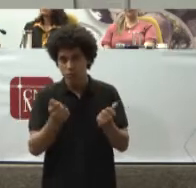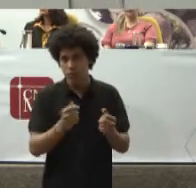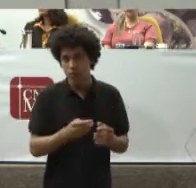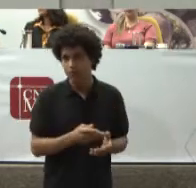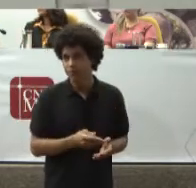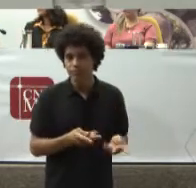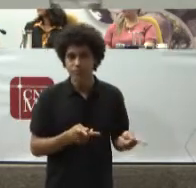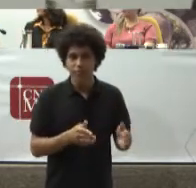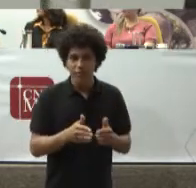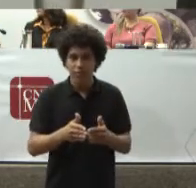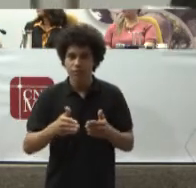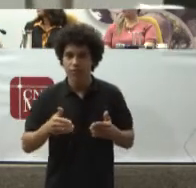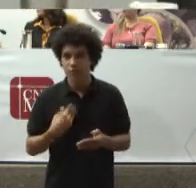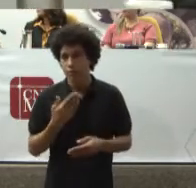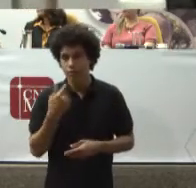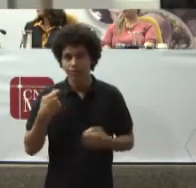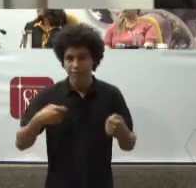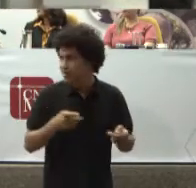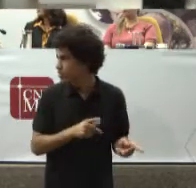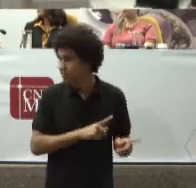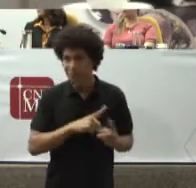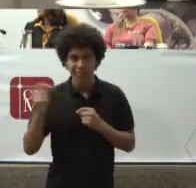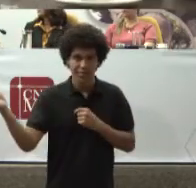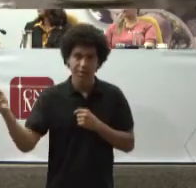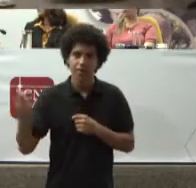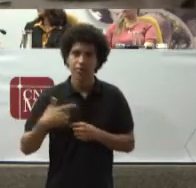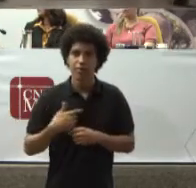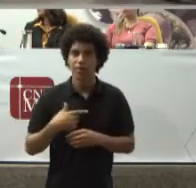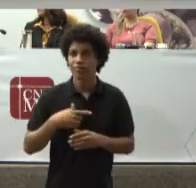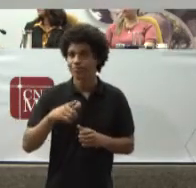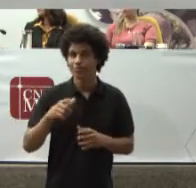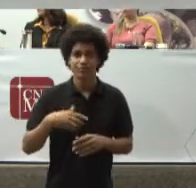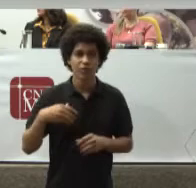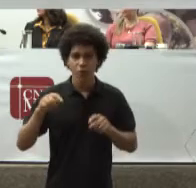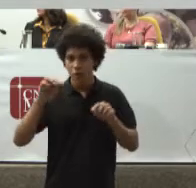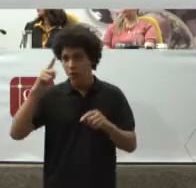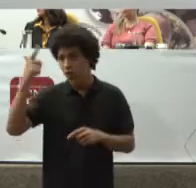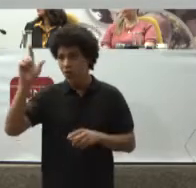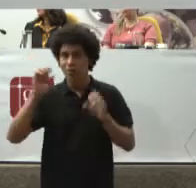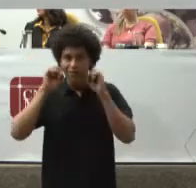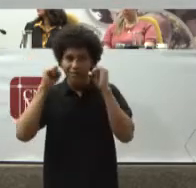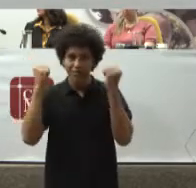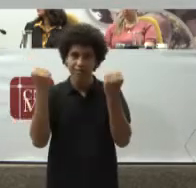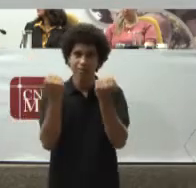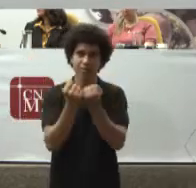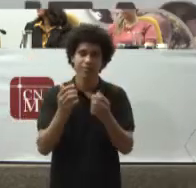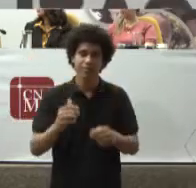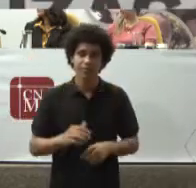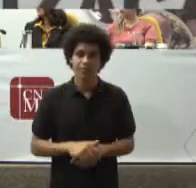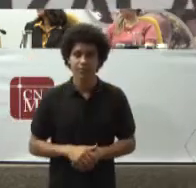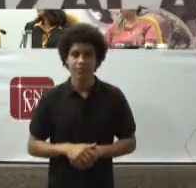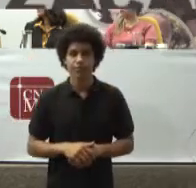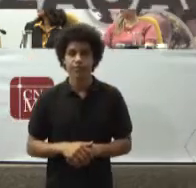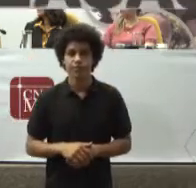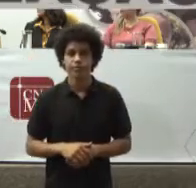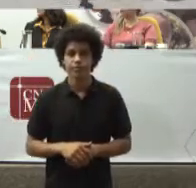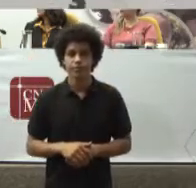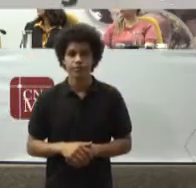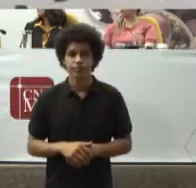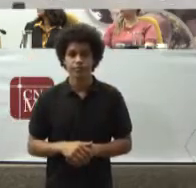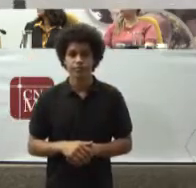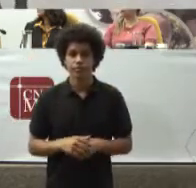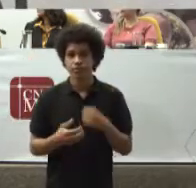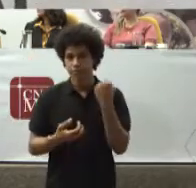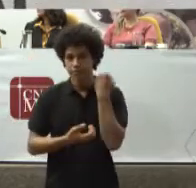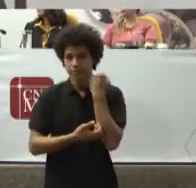especial Porque eu vou precisar Me retirar Para a abertura De um seminário Sobre desburocratização Do poder judiciário Com o ministro Dias Toffoli Mas